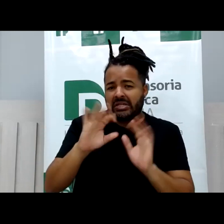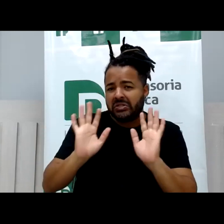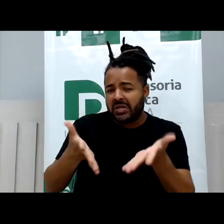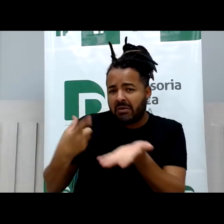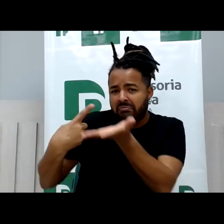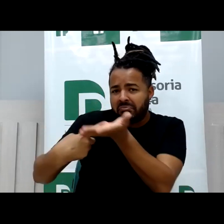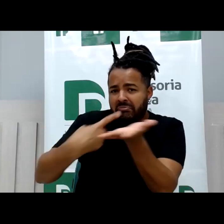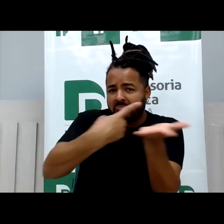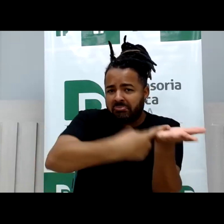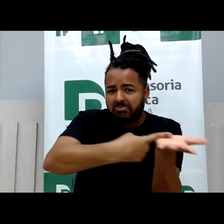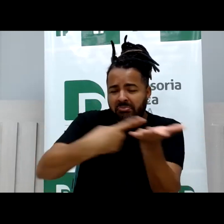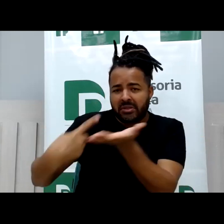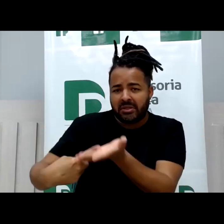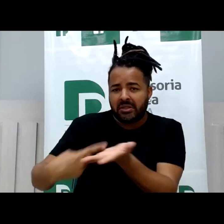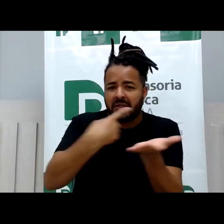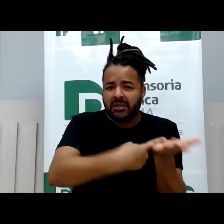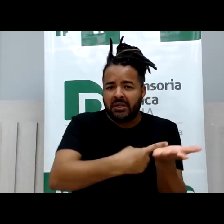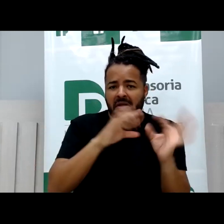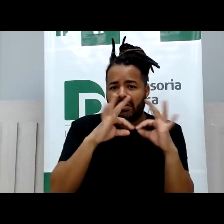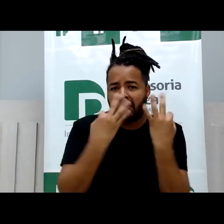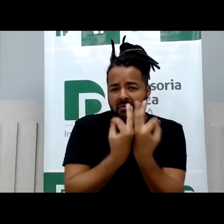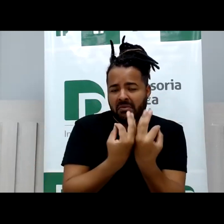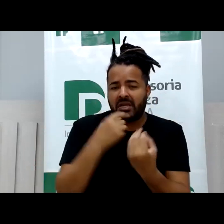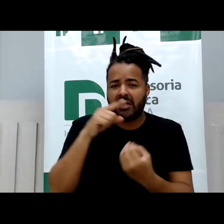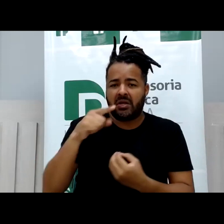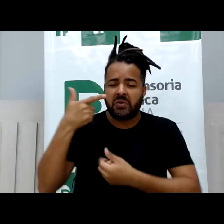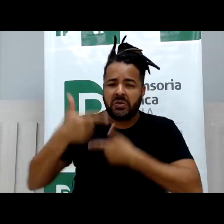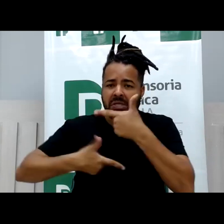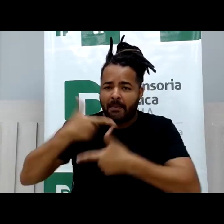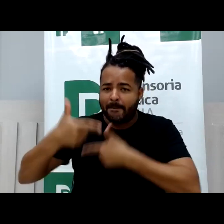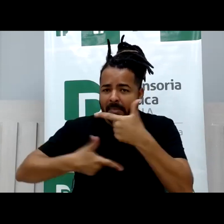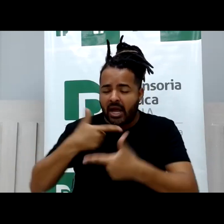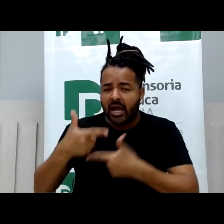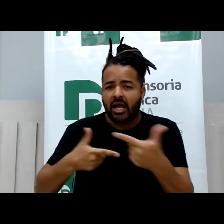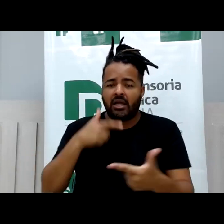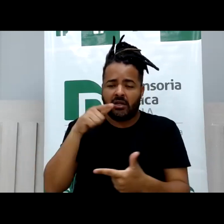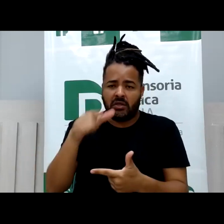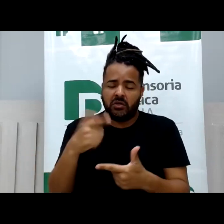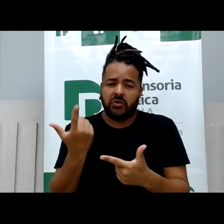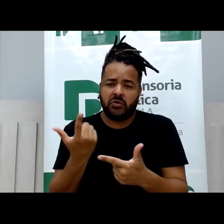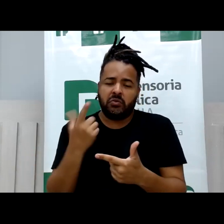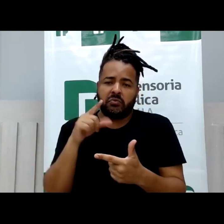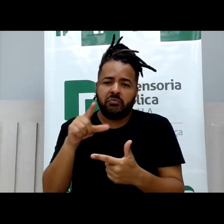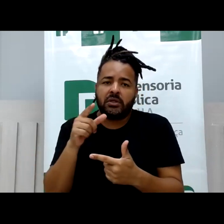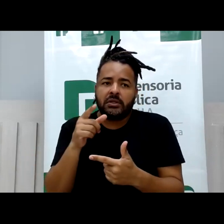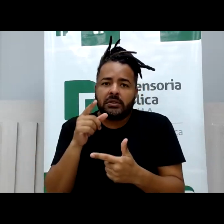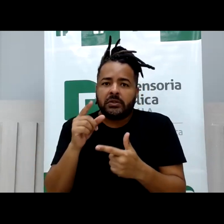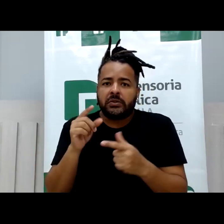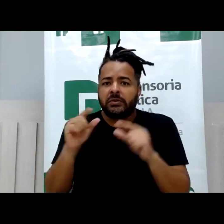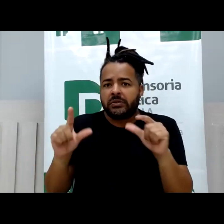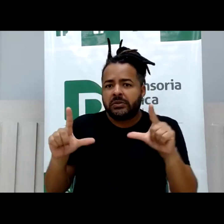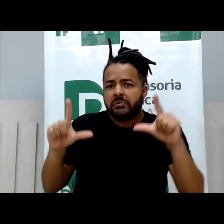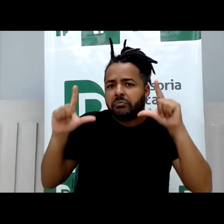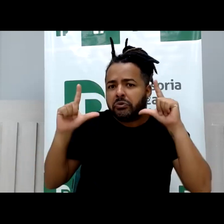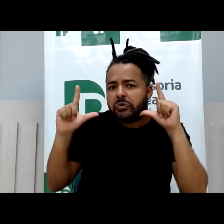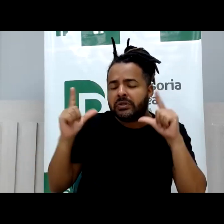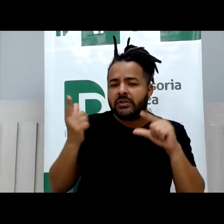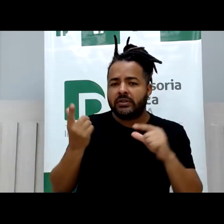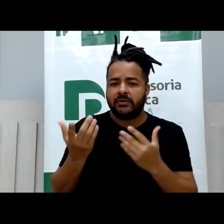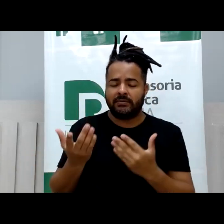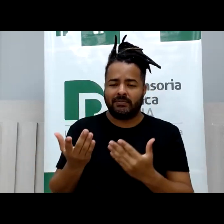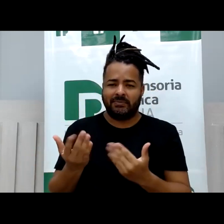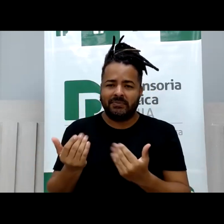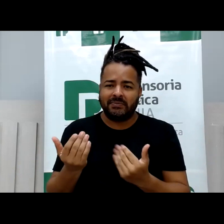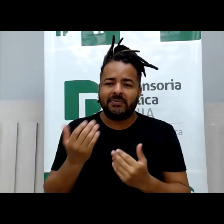guarda esse trabalho ou essa exposição. Então, cada vez mais a gente está sendo clamado